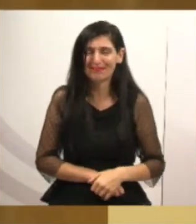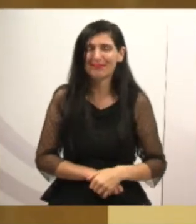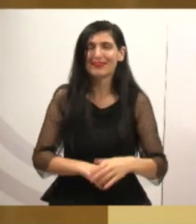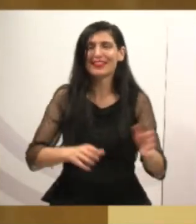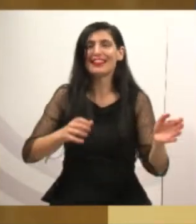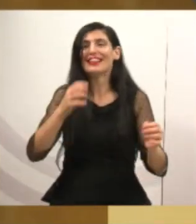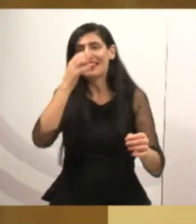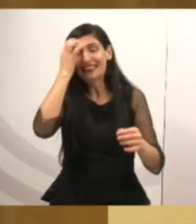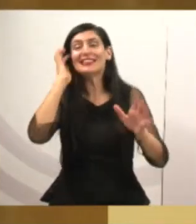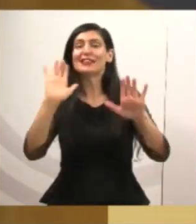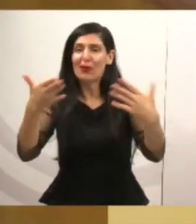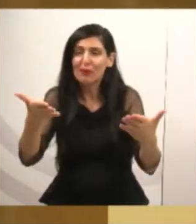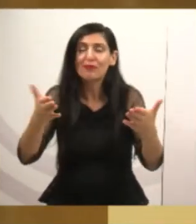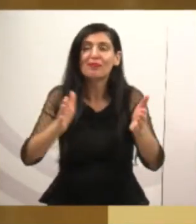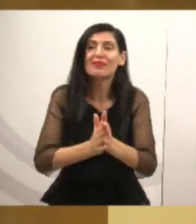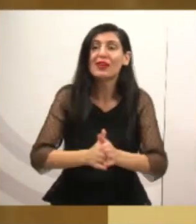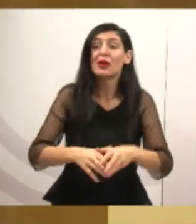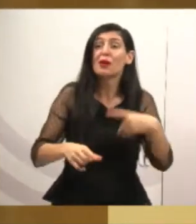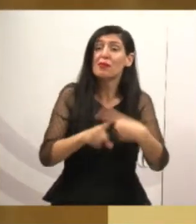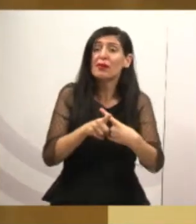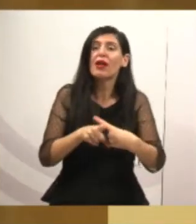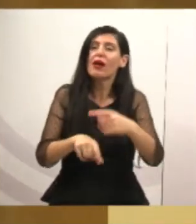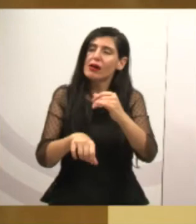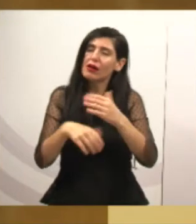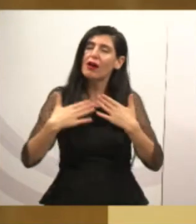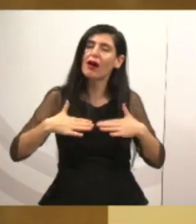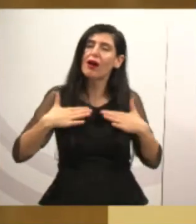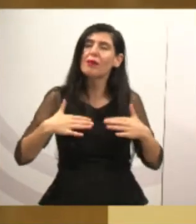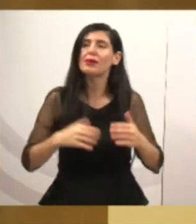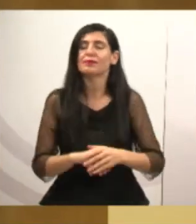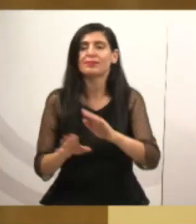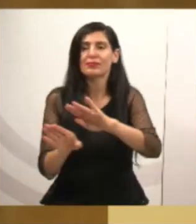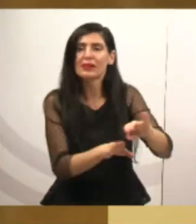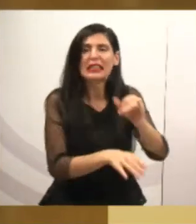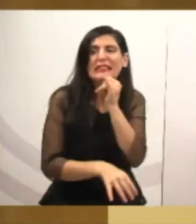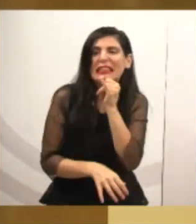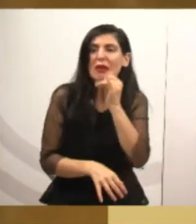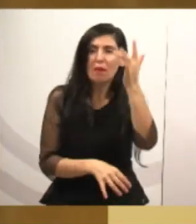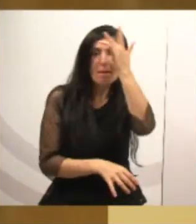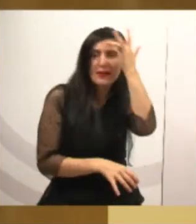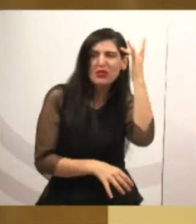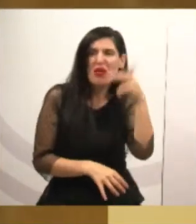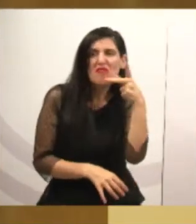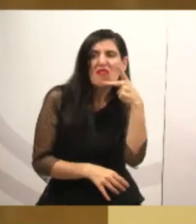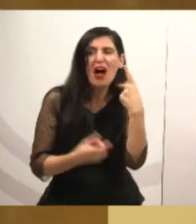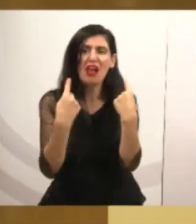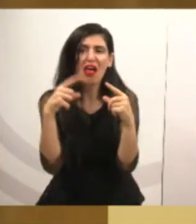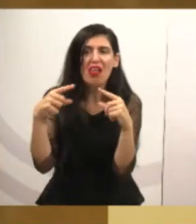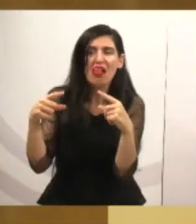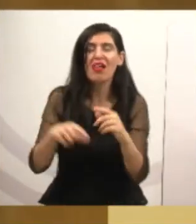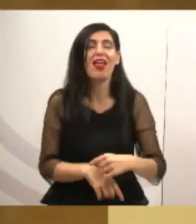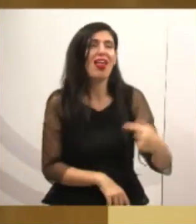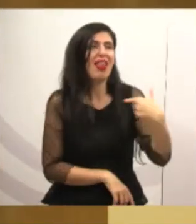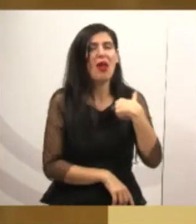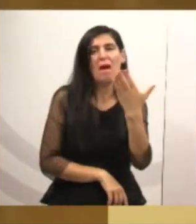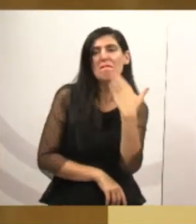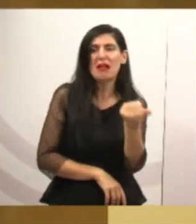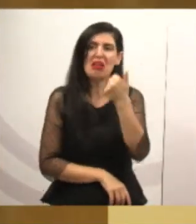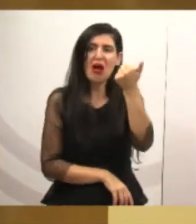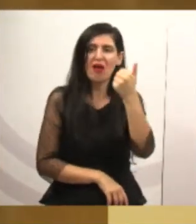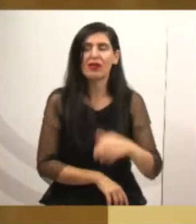isso, eu faço aquilo, se eu entrar, eu vou mudar a cara de Jacareí, se eu entrar, eu vou fazer melhor para o povo. E aí, muitas vezes, o povo